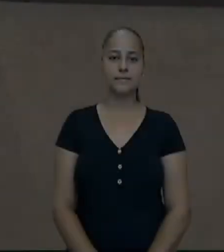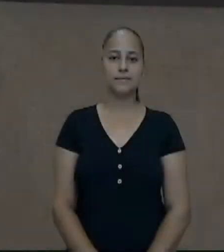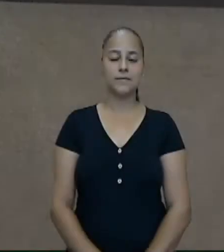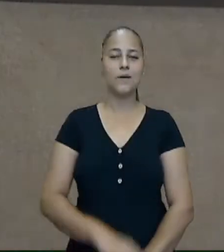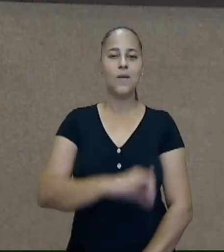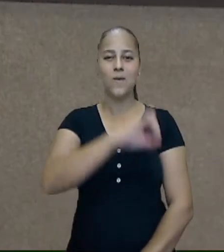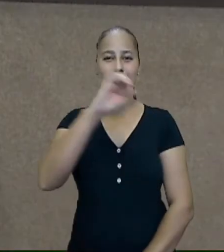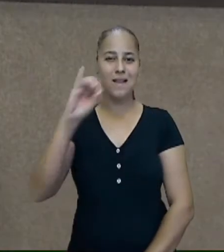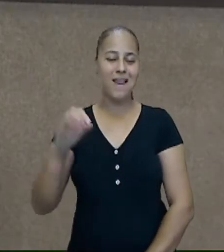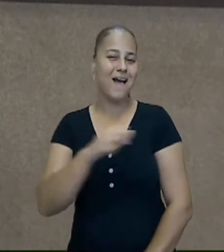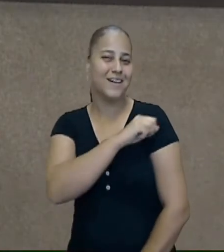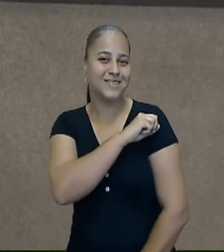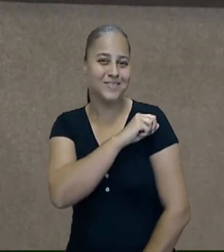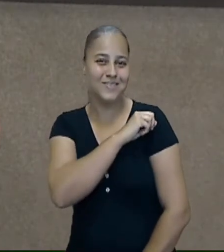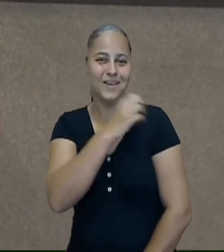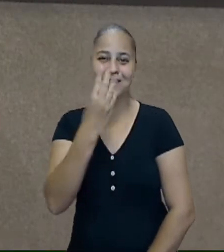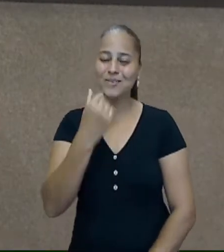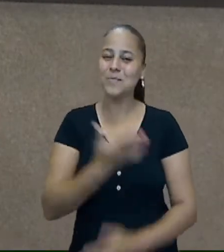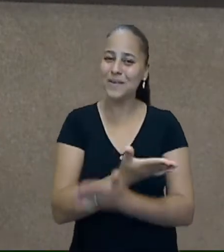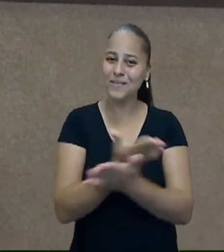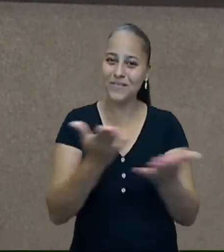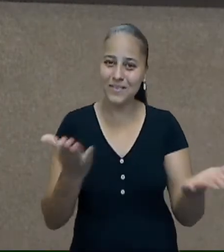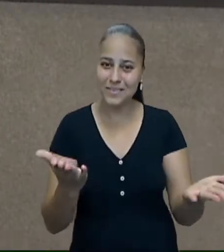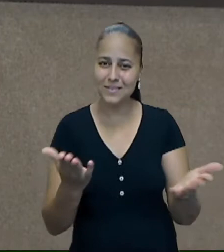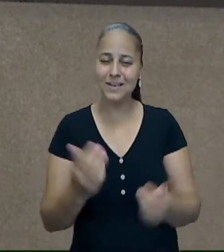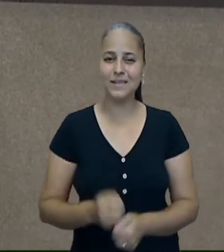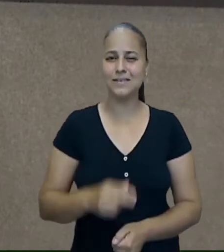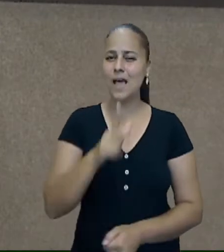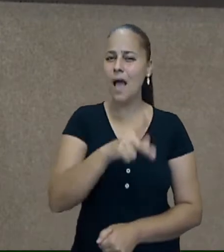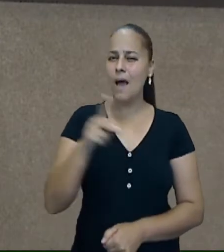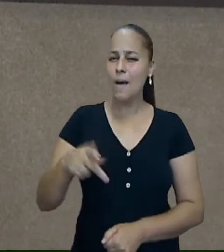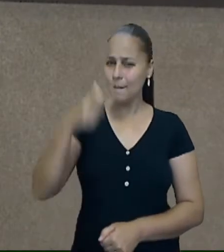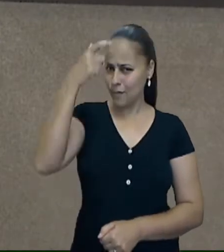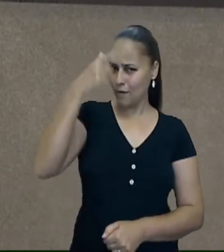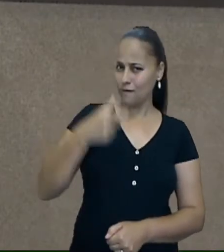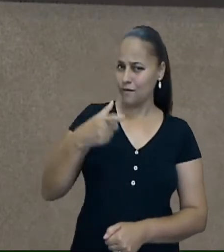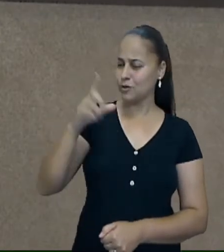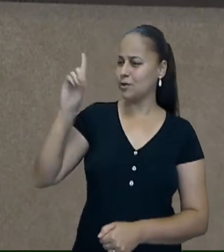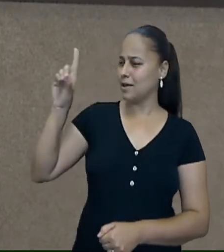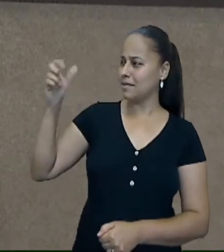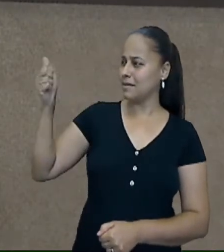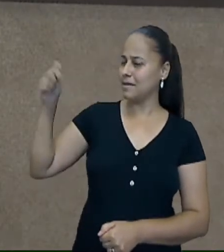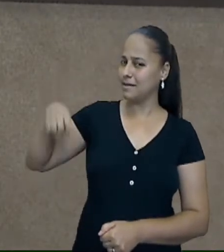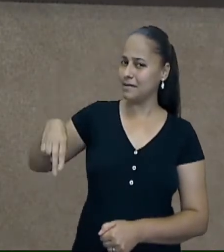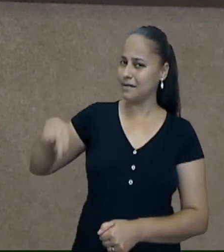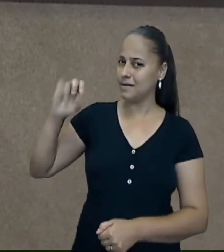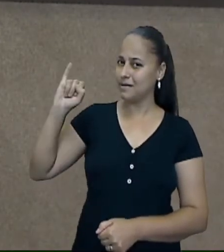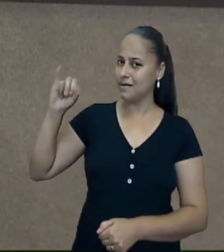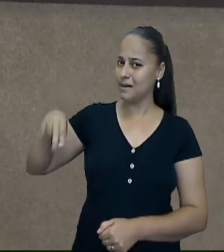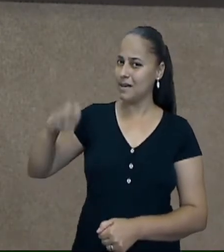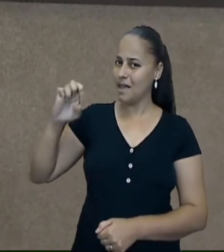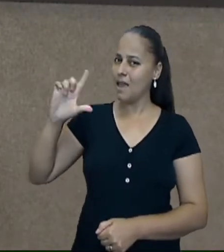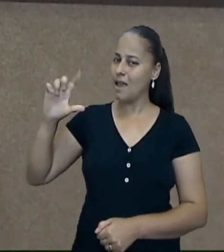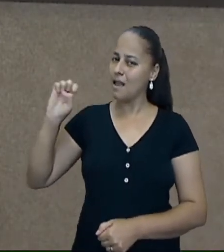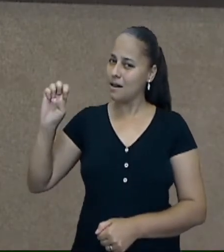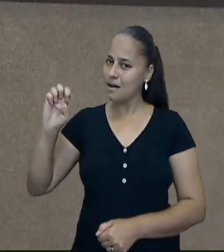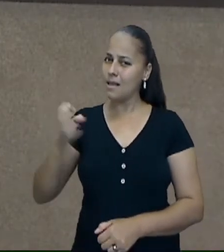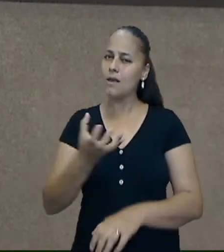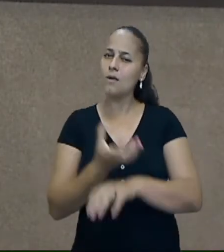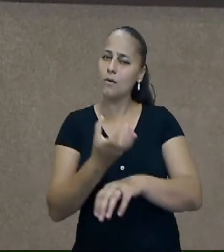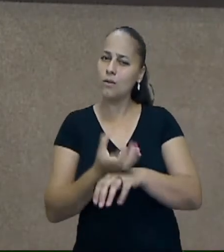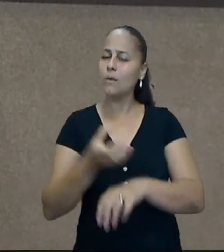Olá estudantes, tudo bem com vocês? Eu sou a professora Daniele, componente